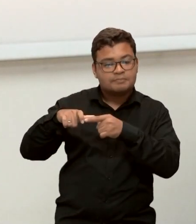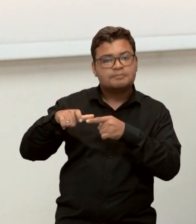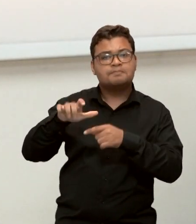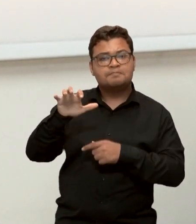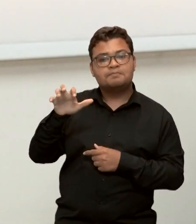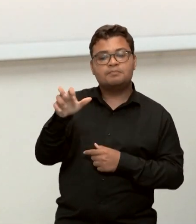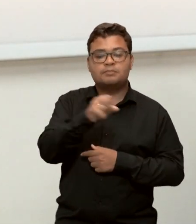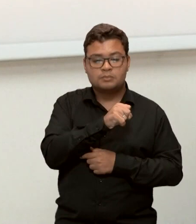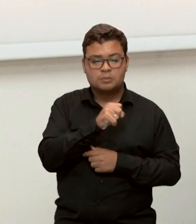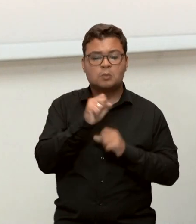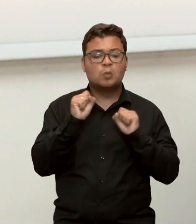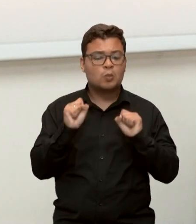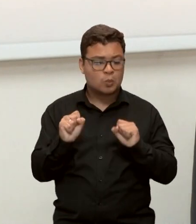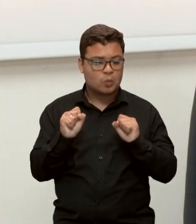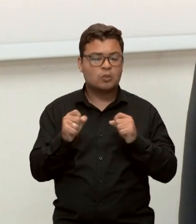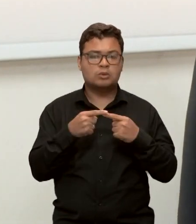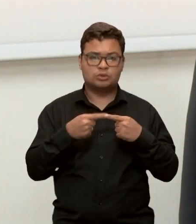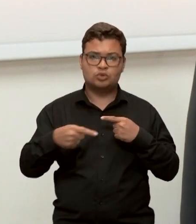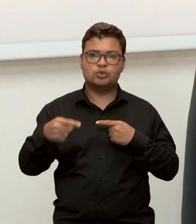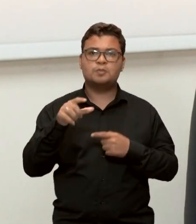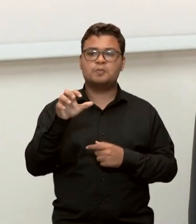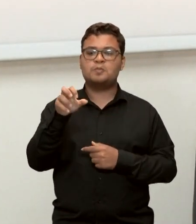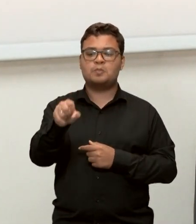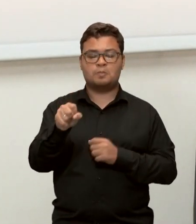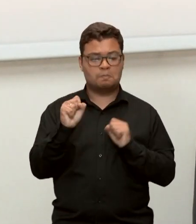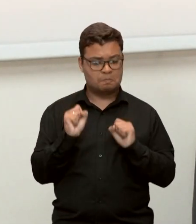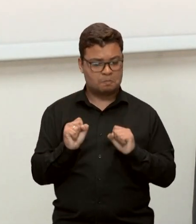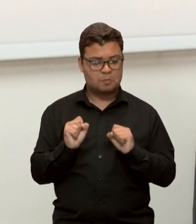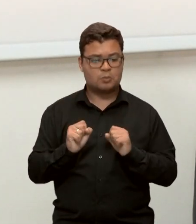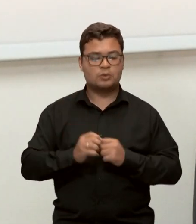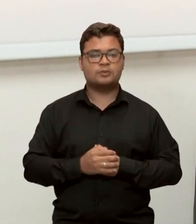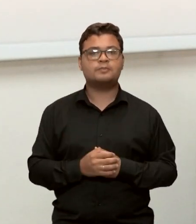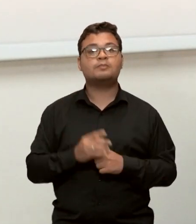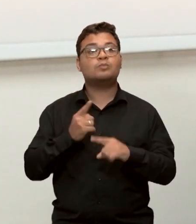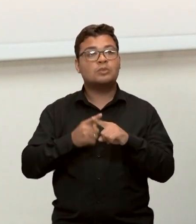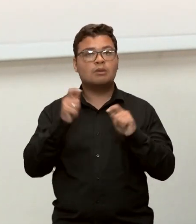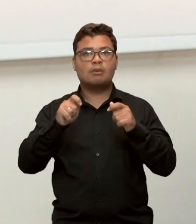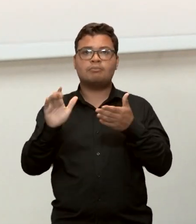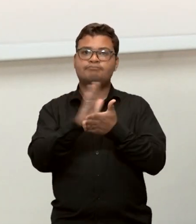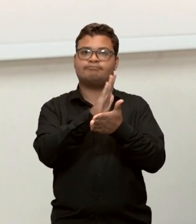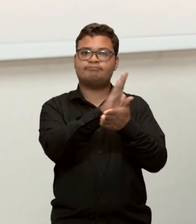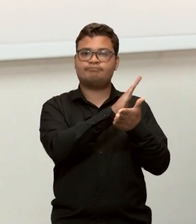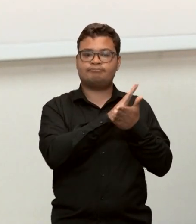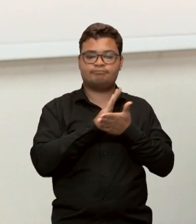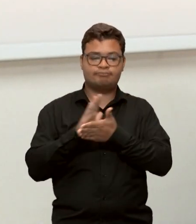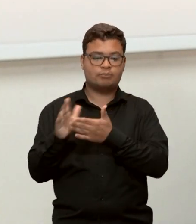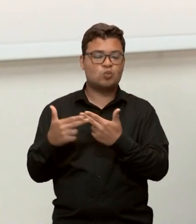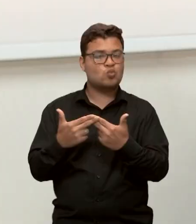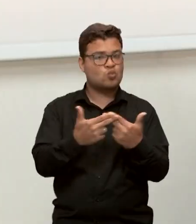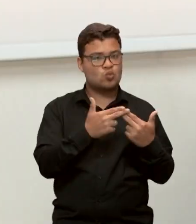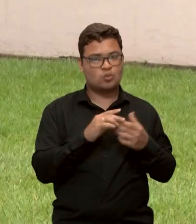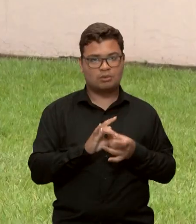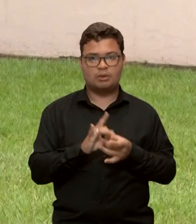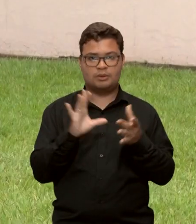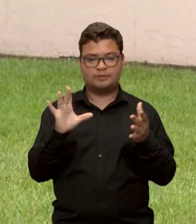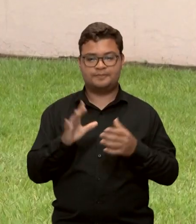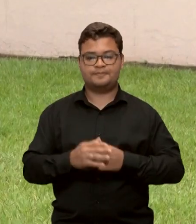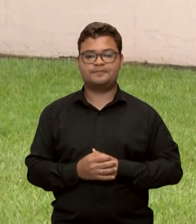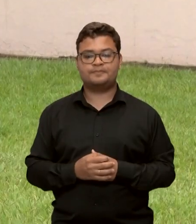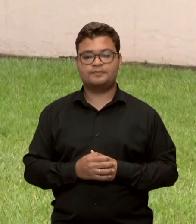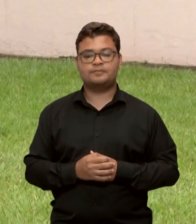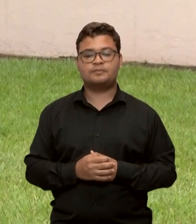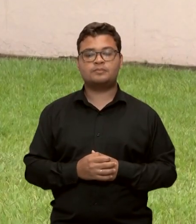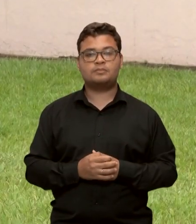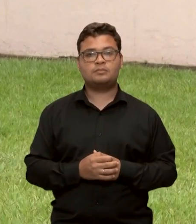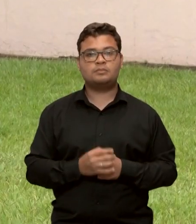nessa semana inicial para já poder fazer o uso do cartão do passe livre estudantil. 12